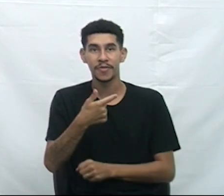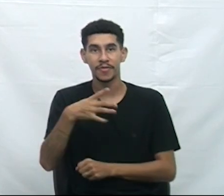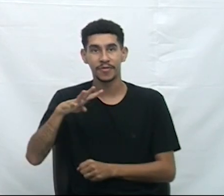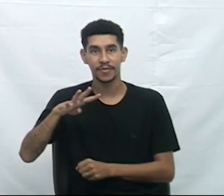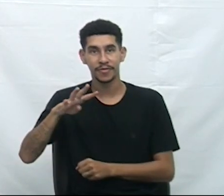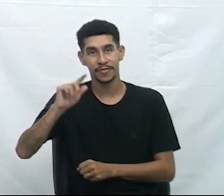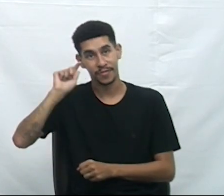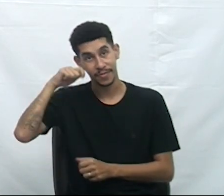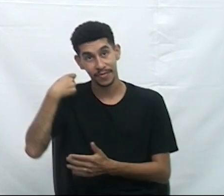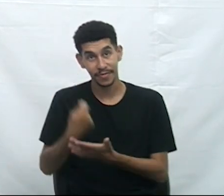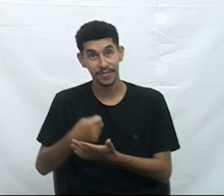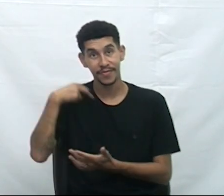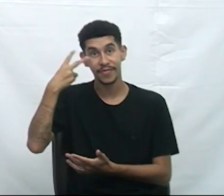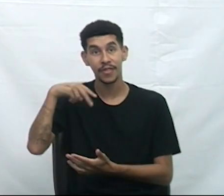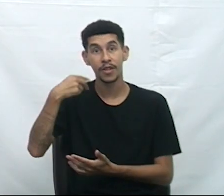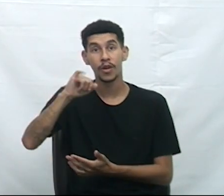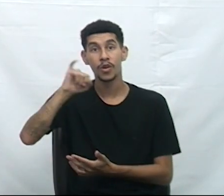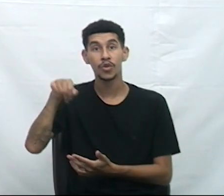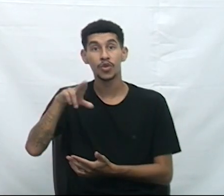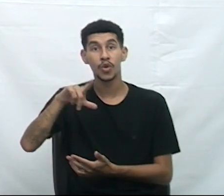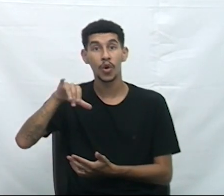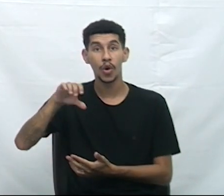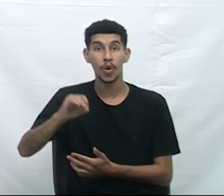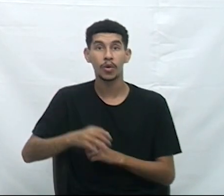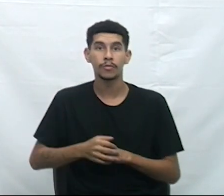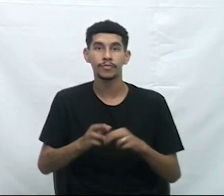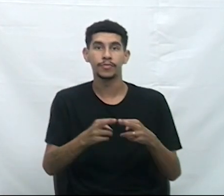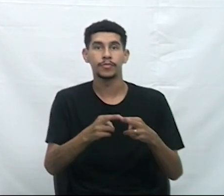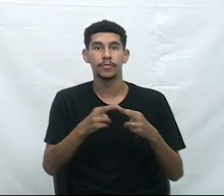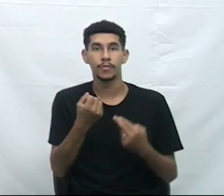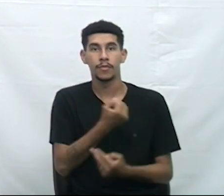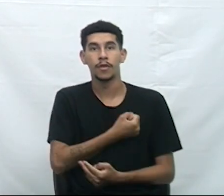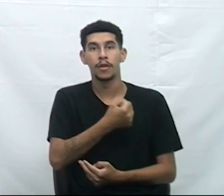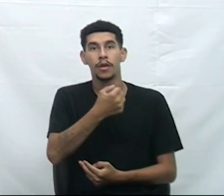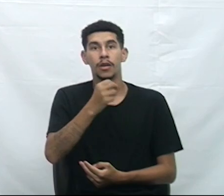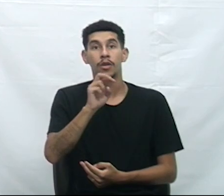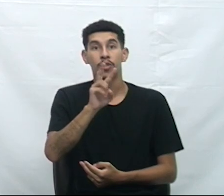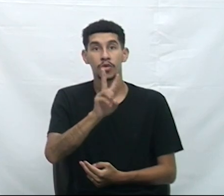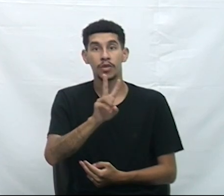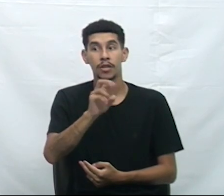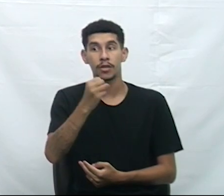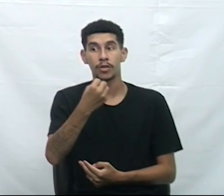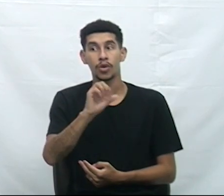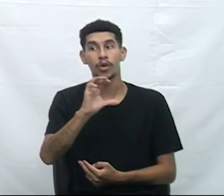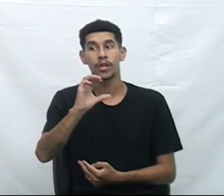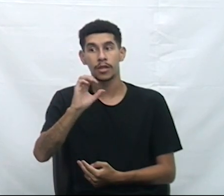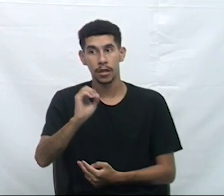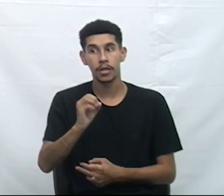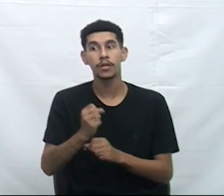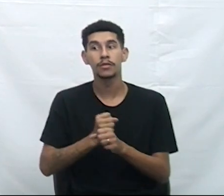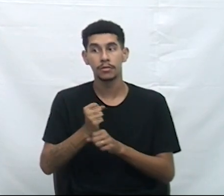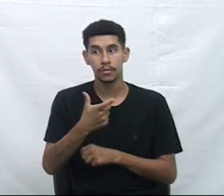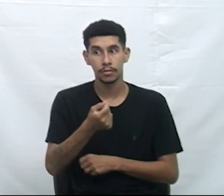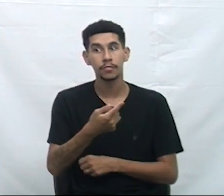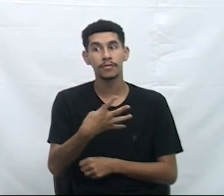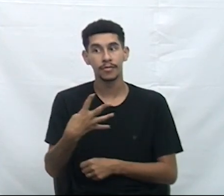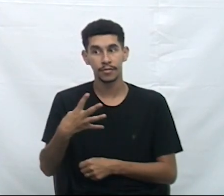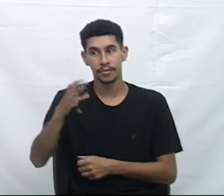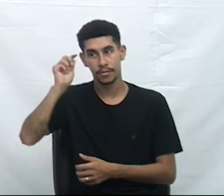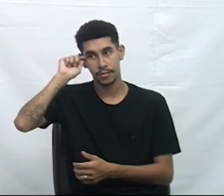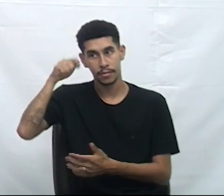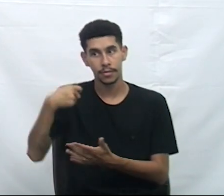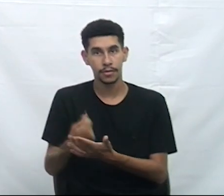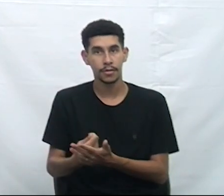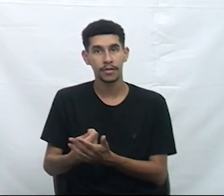autoria do vereador Júlio César Kaminski. Requerimento número 280, de 2024, de autoria do vereador Márcio Darós da